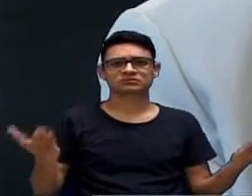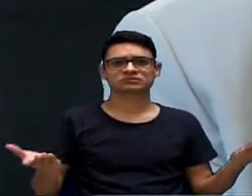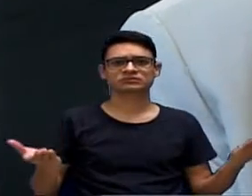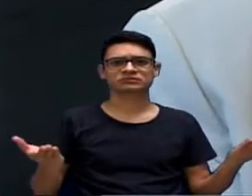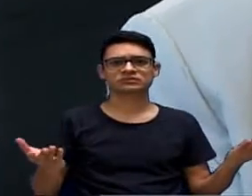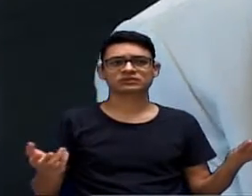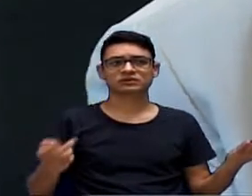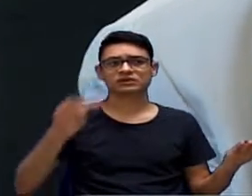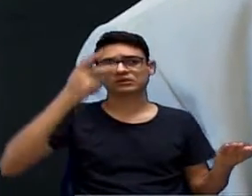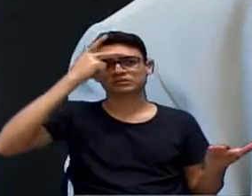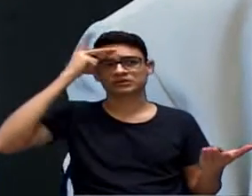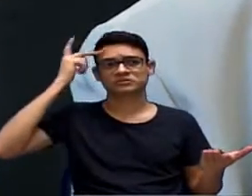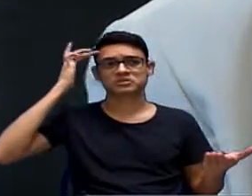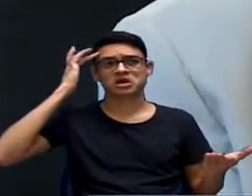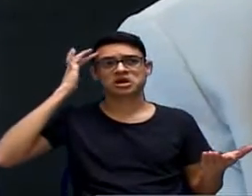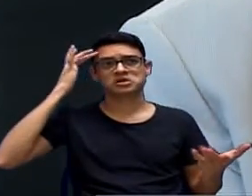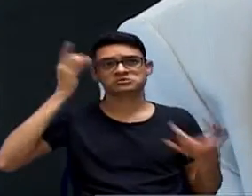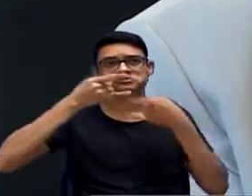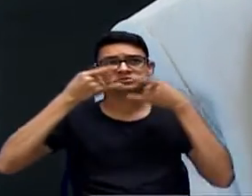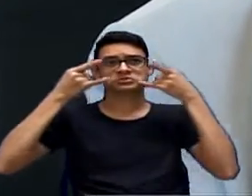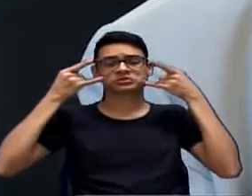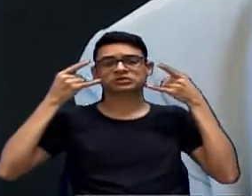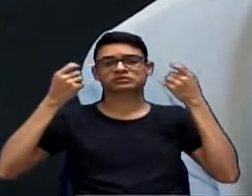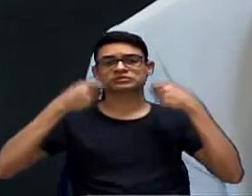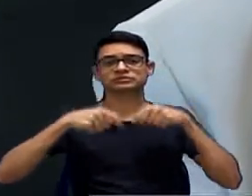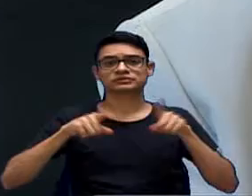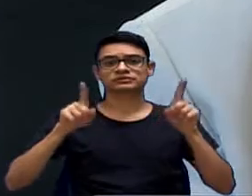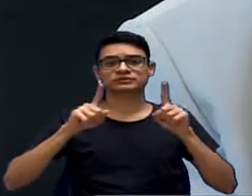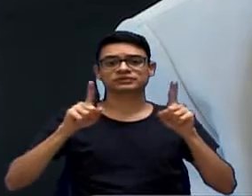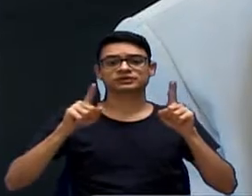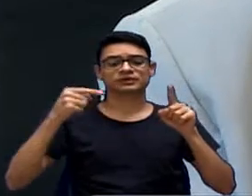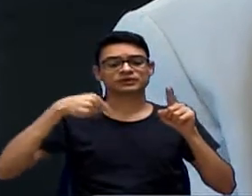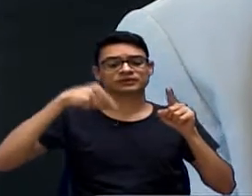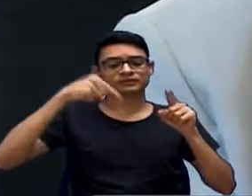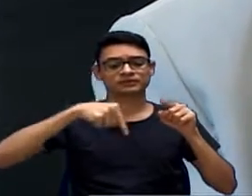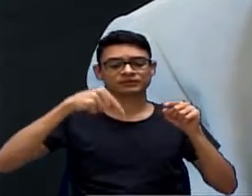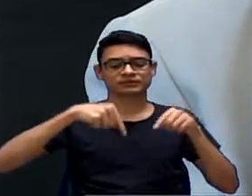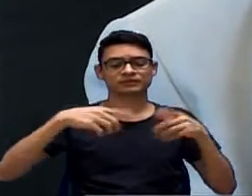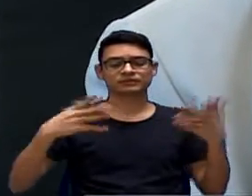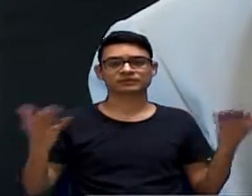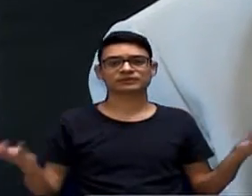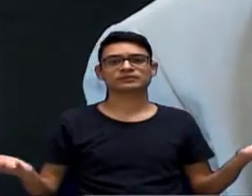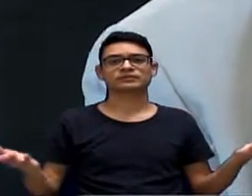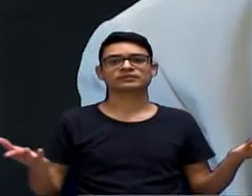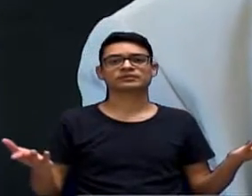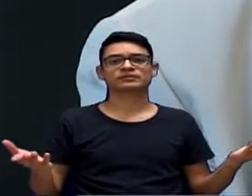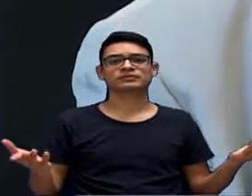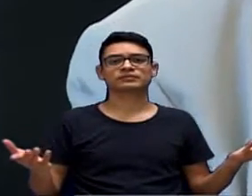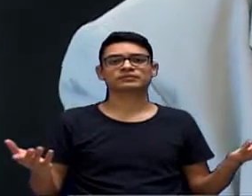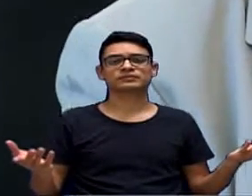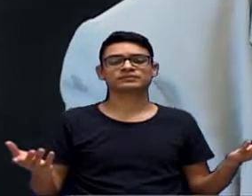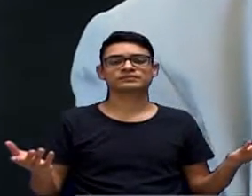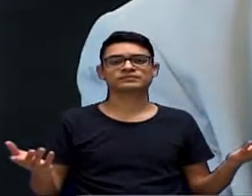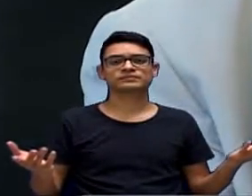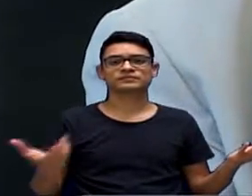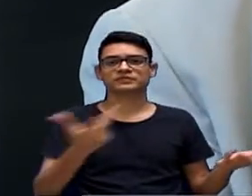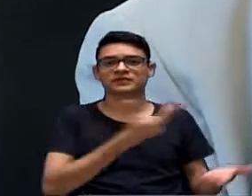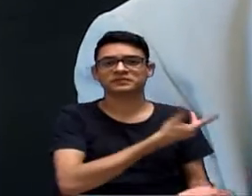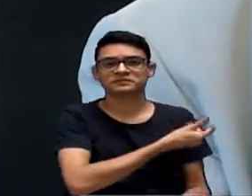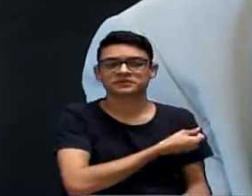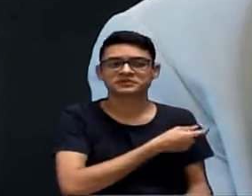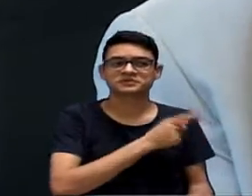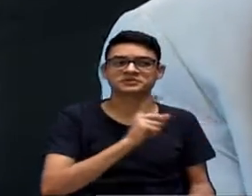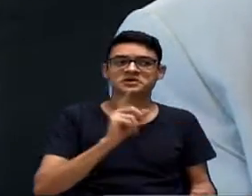máscaras, que não, e que faziam isso, inclusive, aqui na nossa frente. Não se precisa usar máscara. Vacina é uma